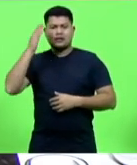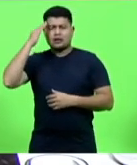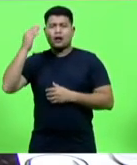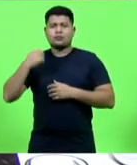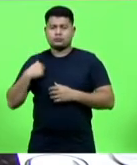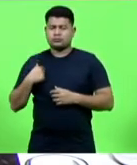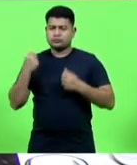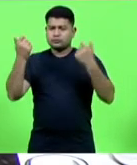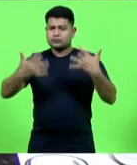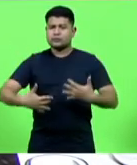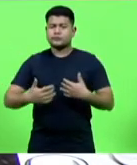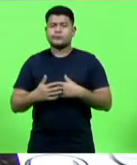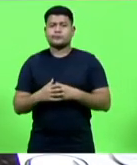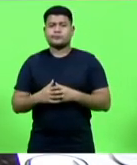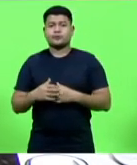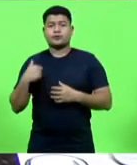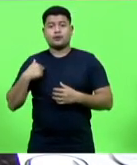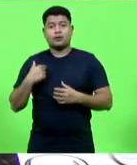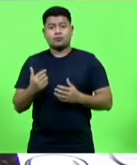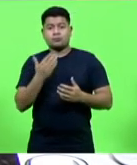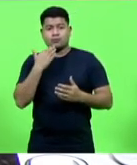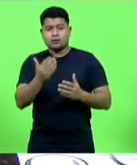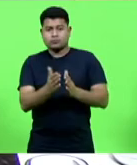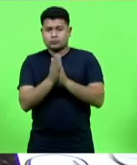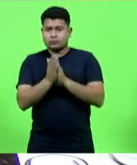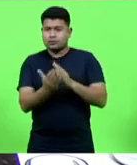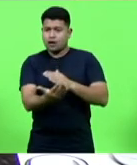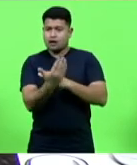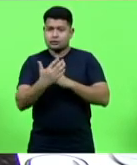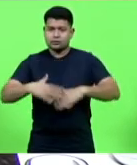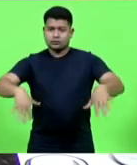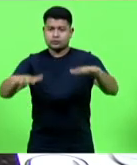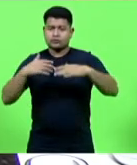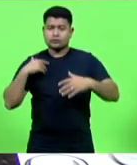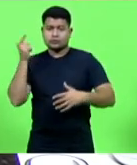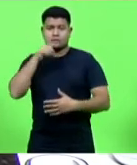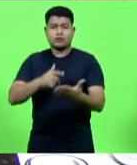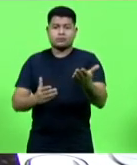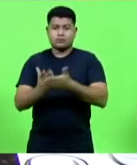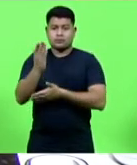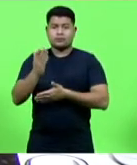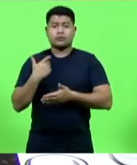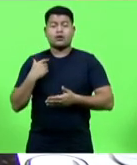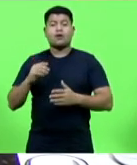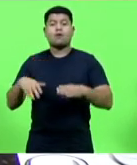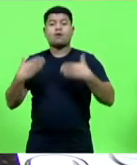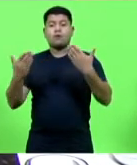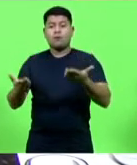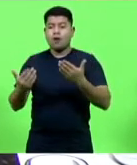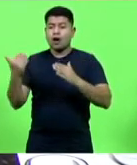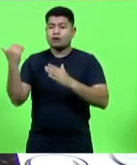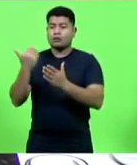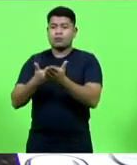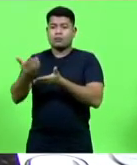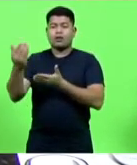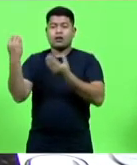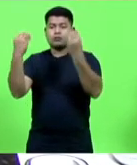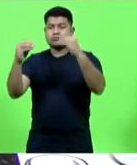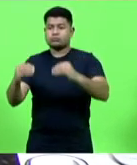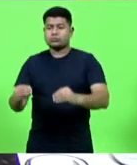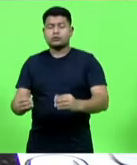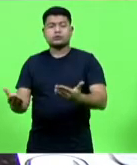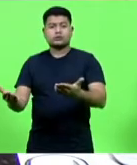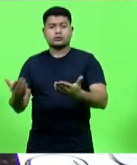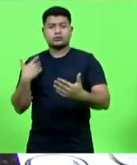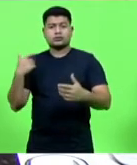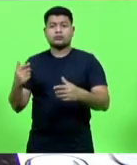aprovar e encaminhar para a secretaria. E aí, quando que vai ser aplicado os programas, aonde iniciam esses programas importantes